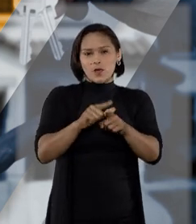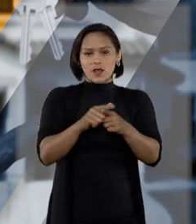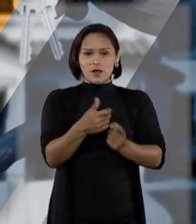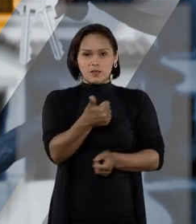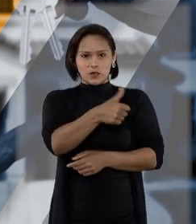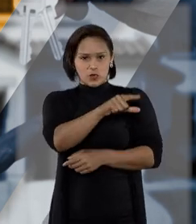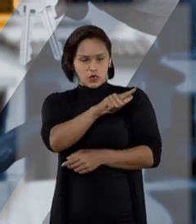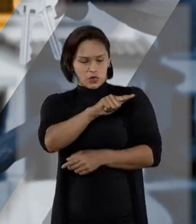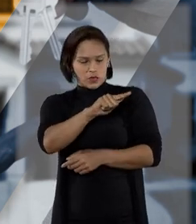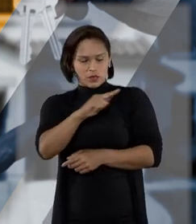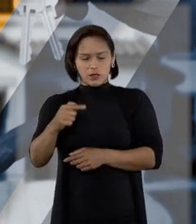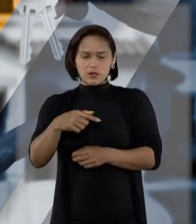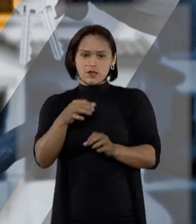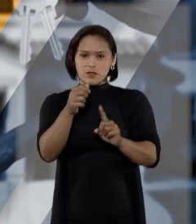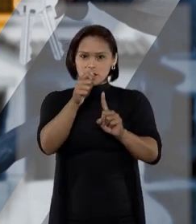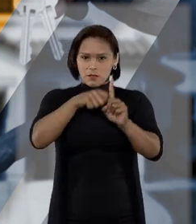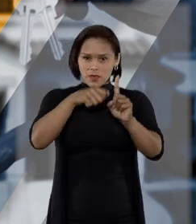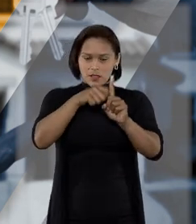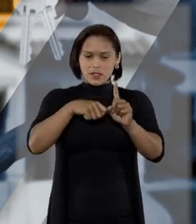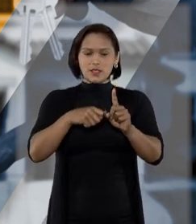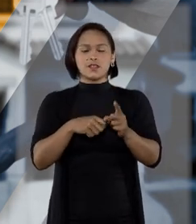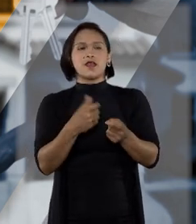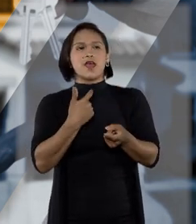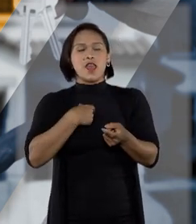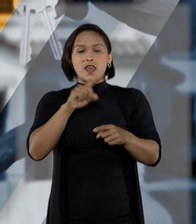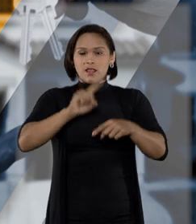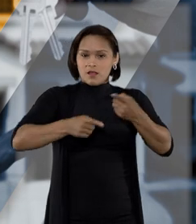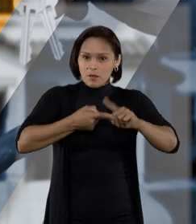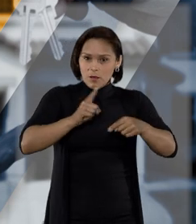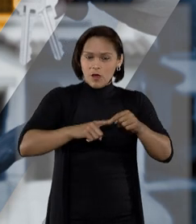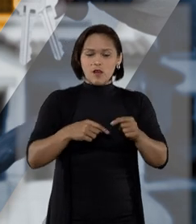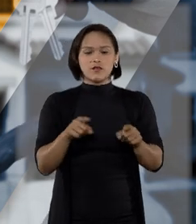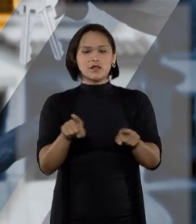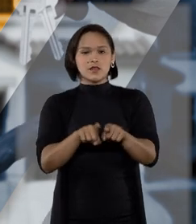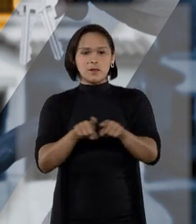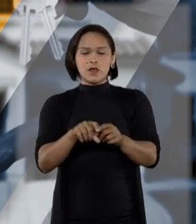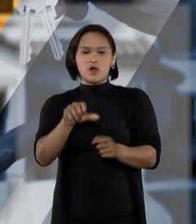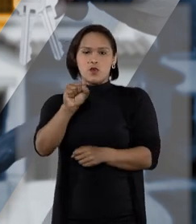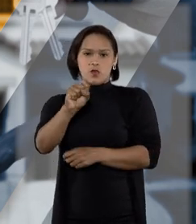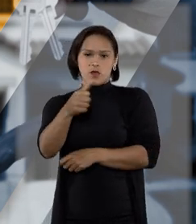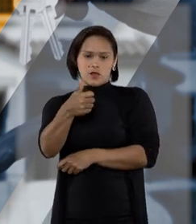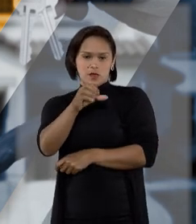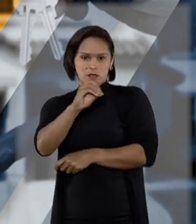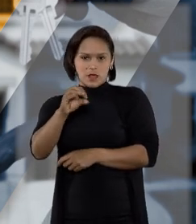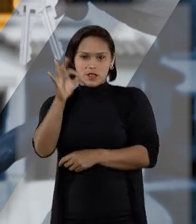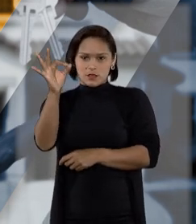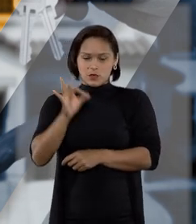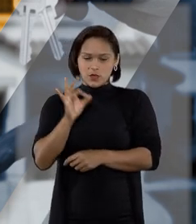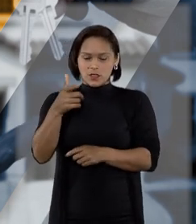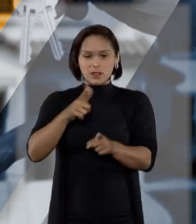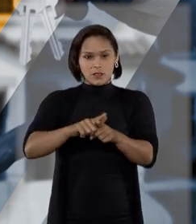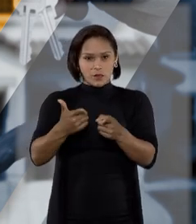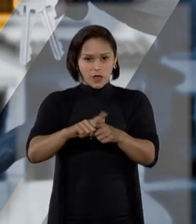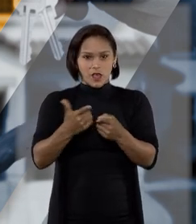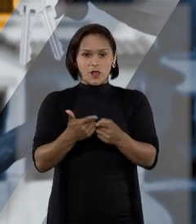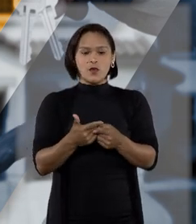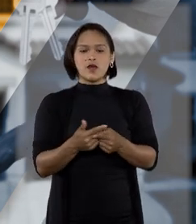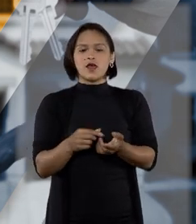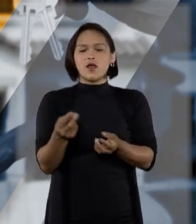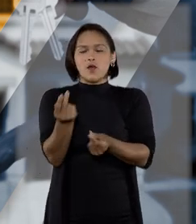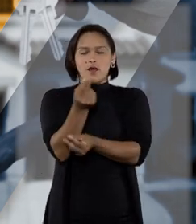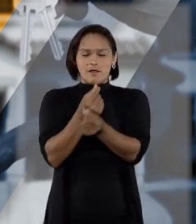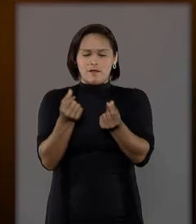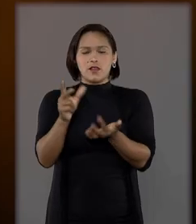meses. No caso de administração de bens imóveis, os honorários serão de 8 a 10% sobre o aluguel e encargos